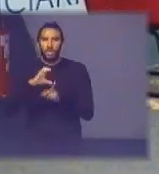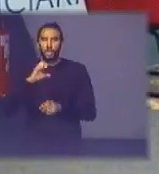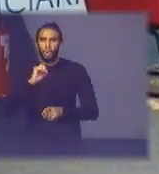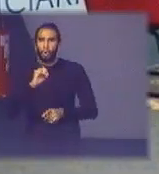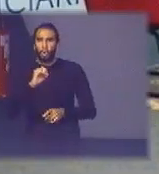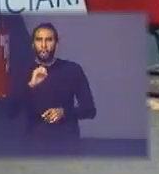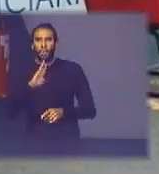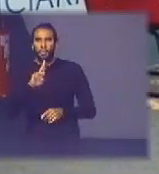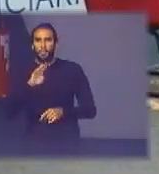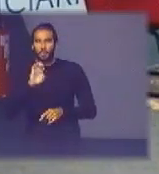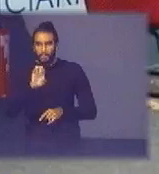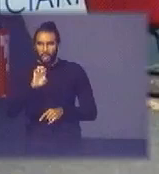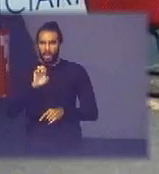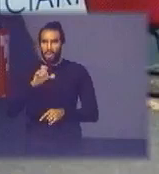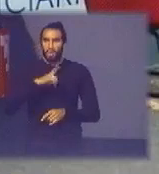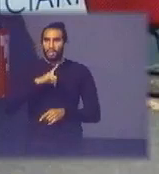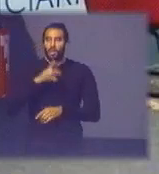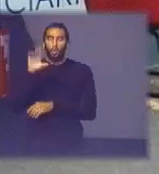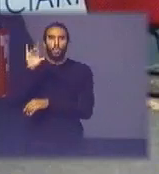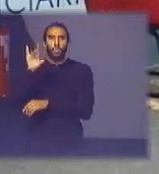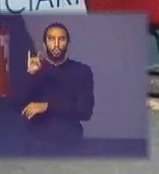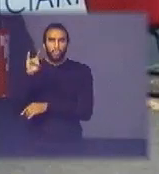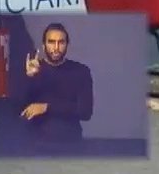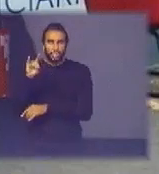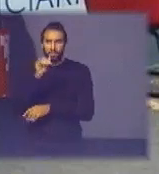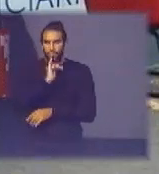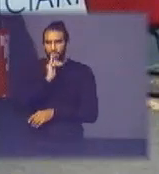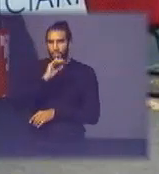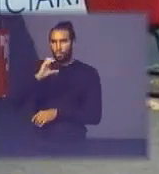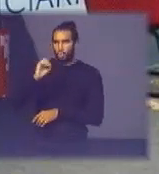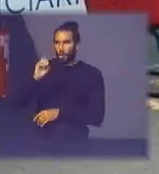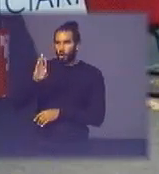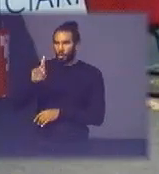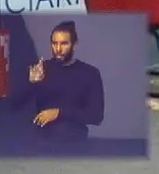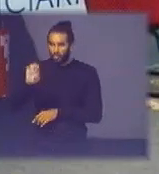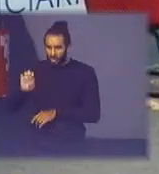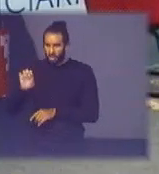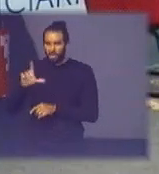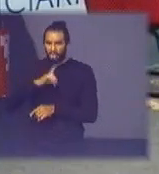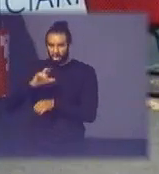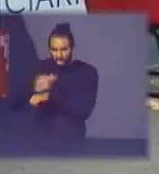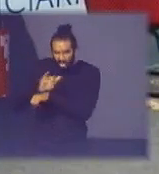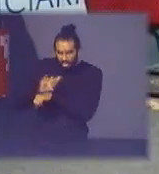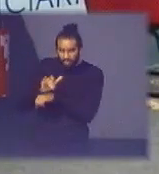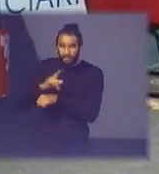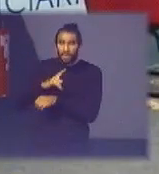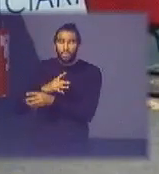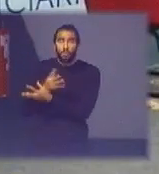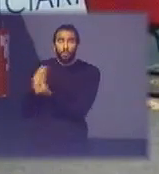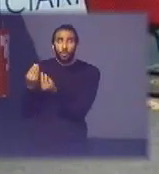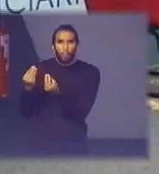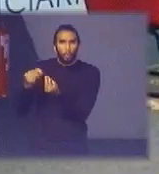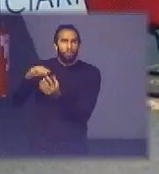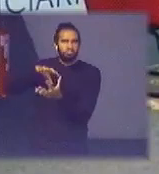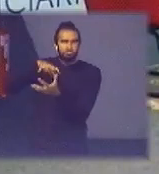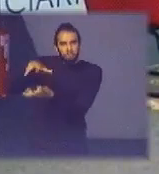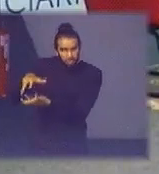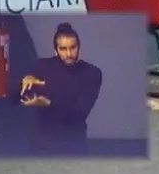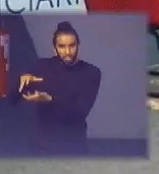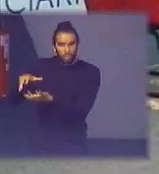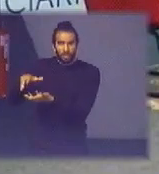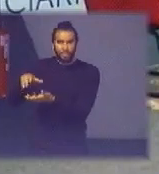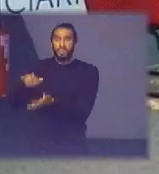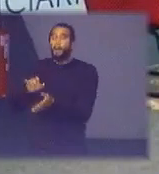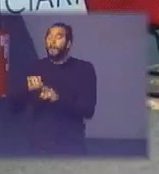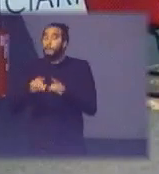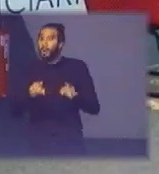enfim então cobre não é um mineral estratégico ele é encontrado com abundância no planeta mas o nióbio